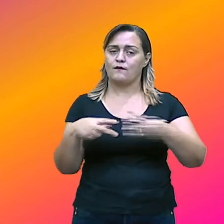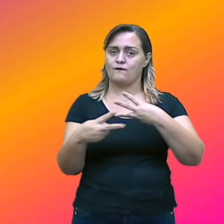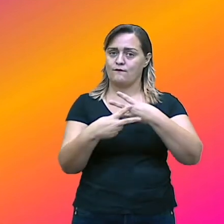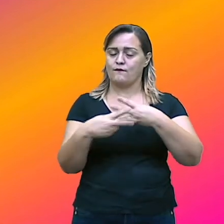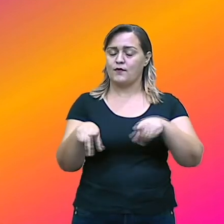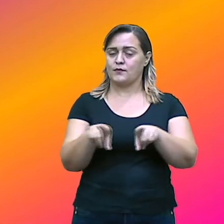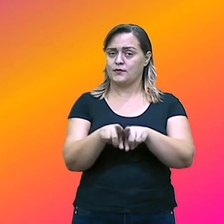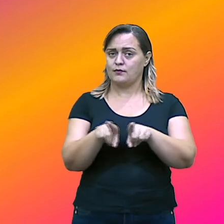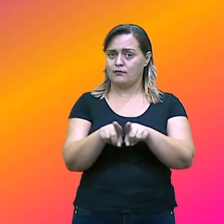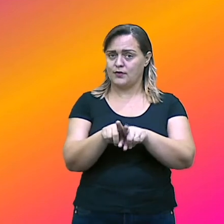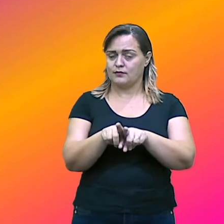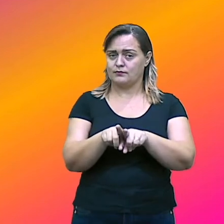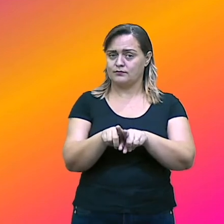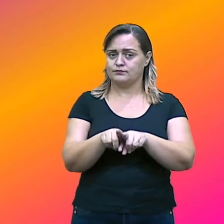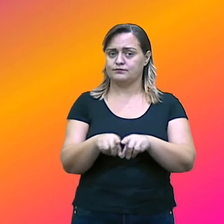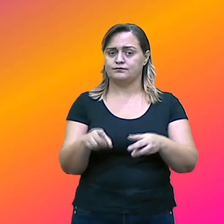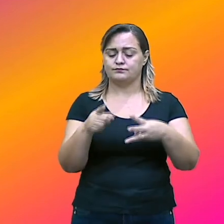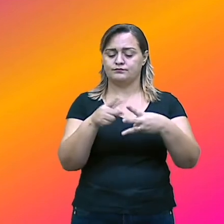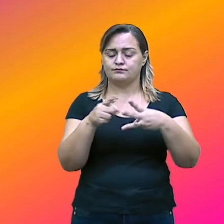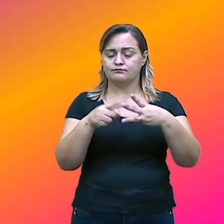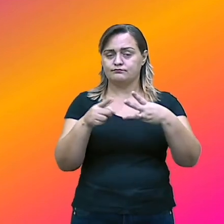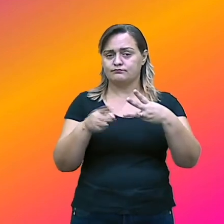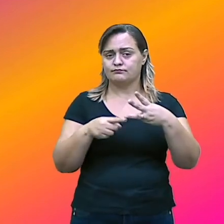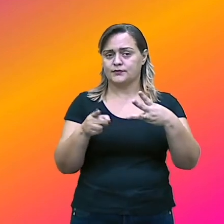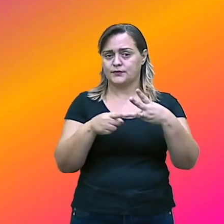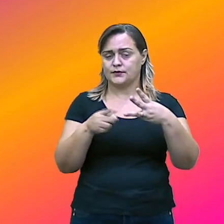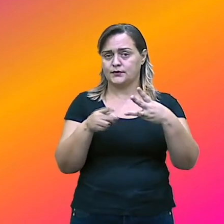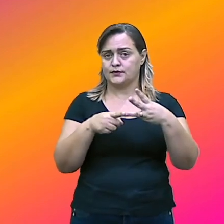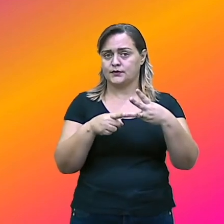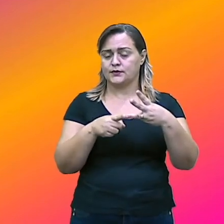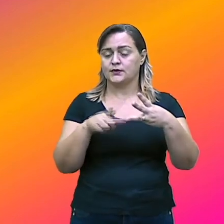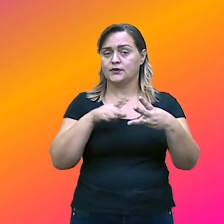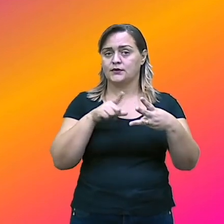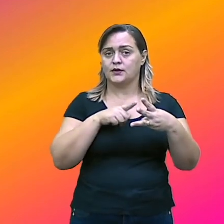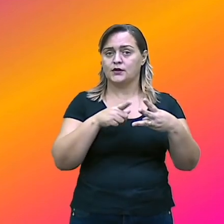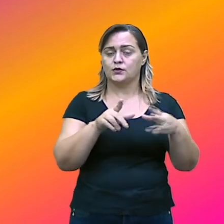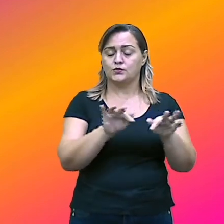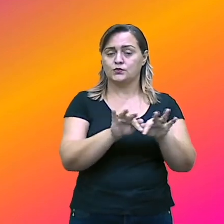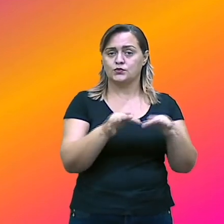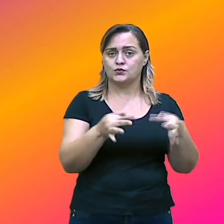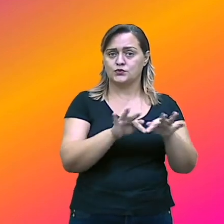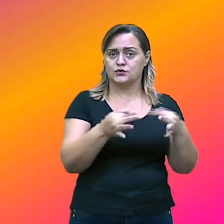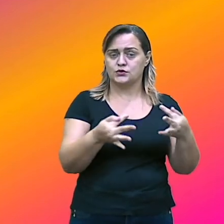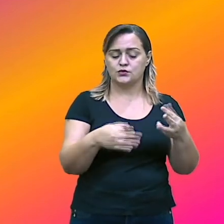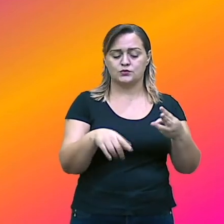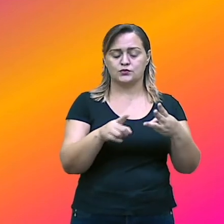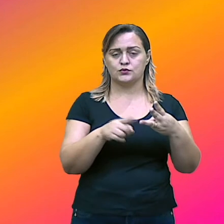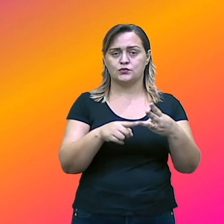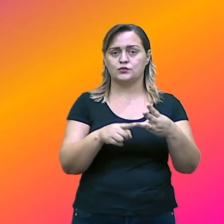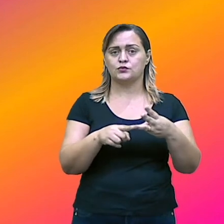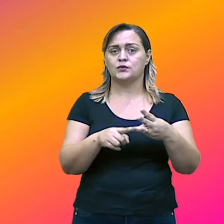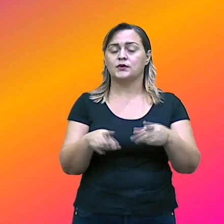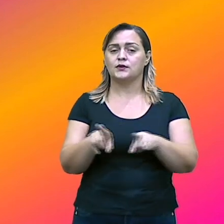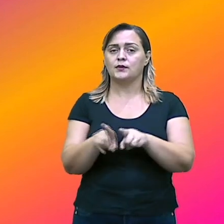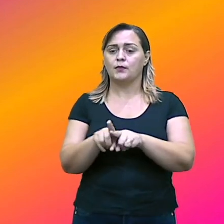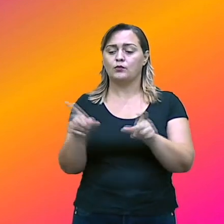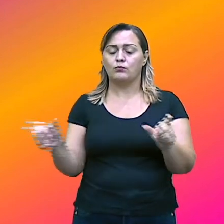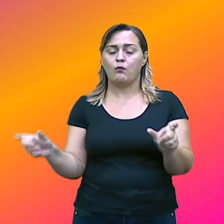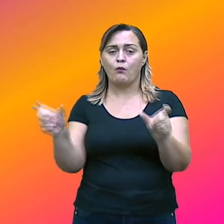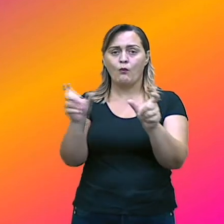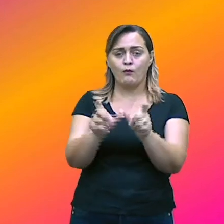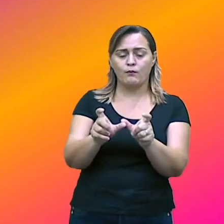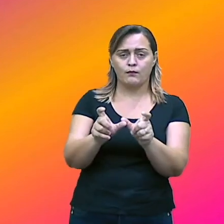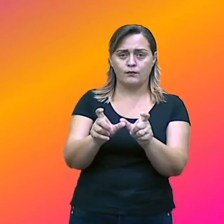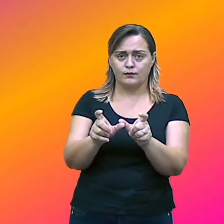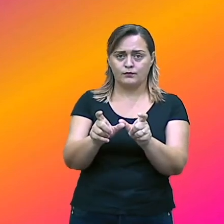E aí eu vou estabelecer em período simples, porque tem um verbo e uma oração. Ou período composto, né? Que pode